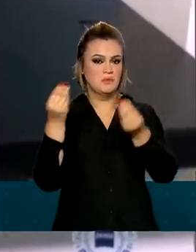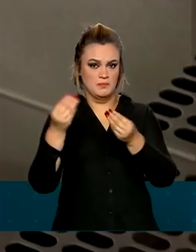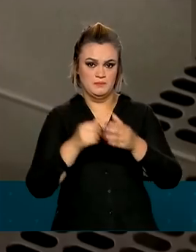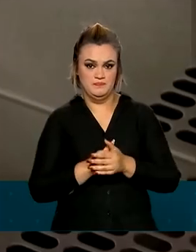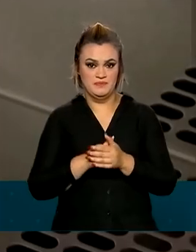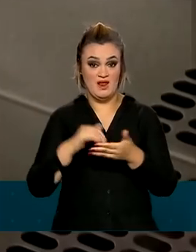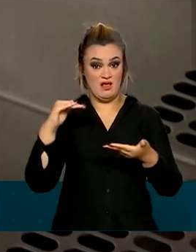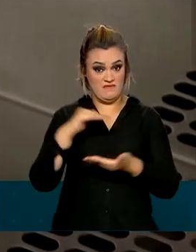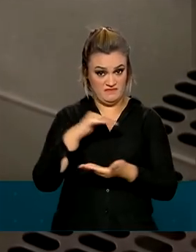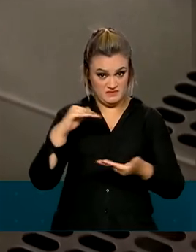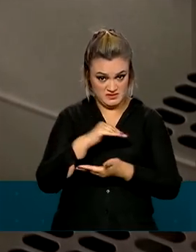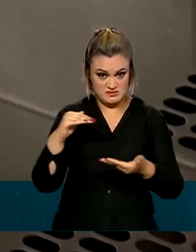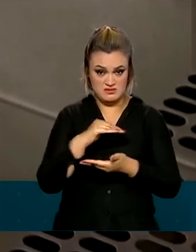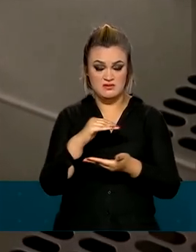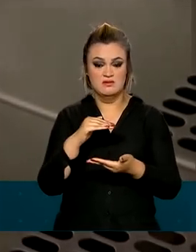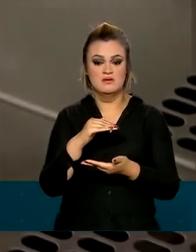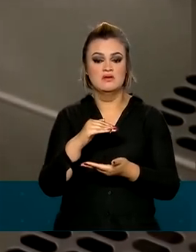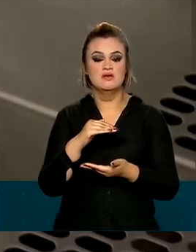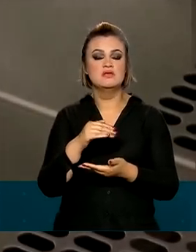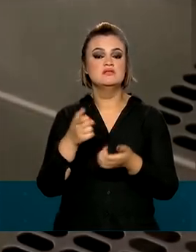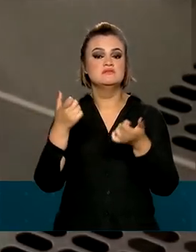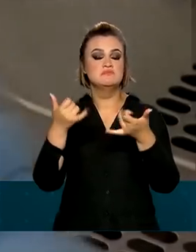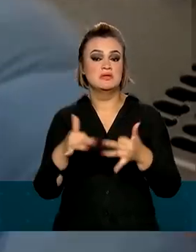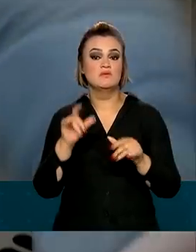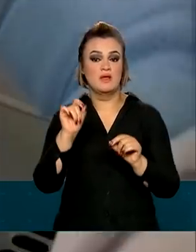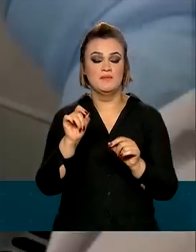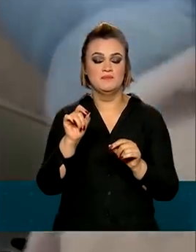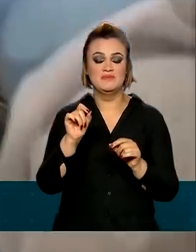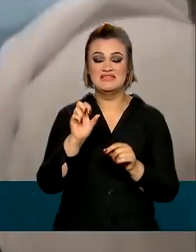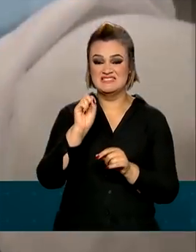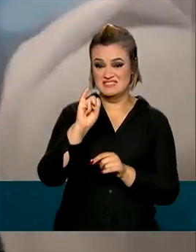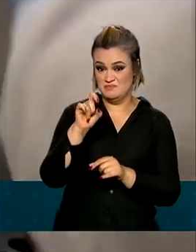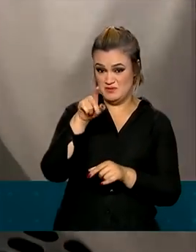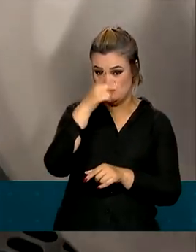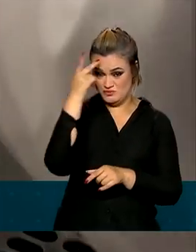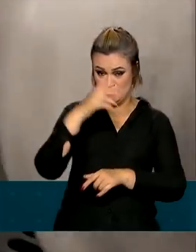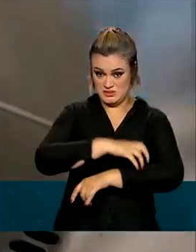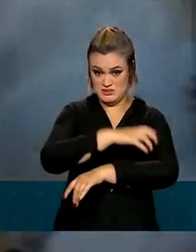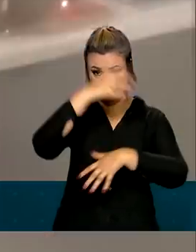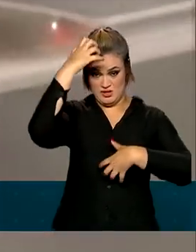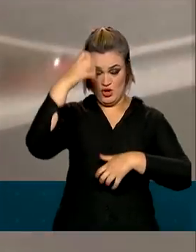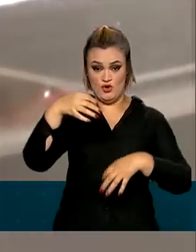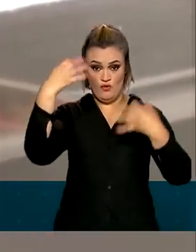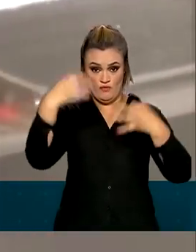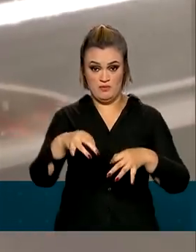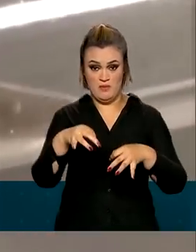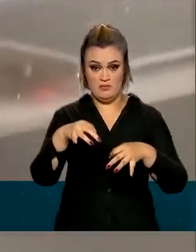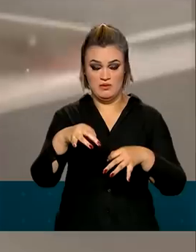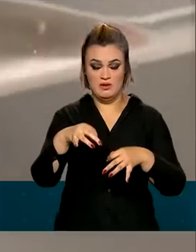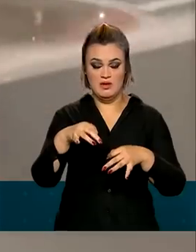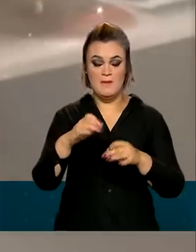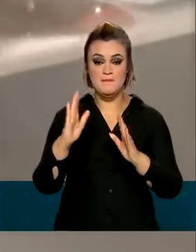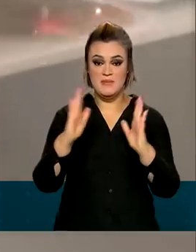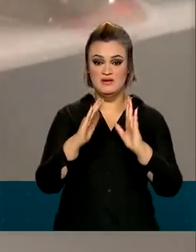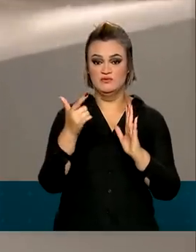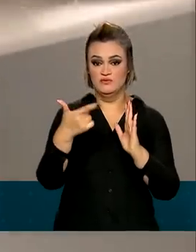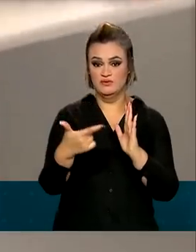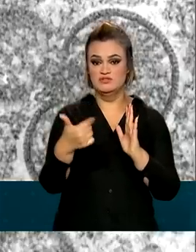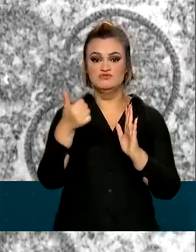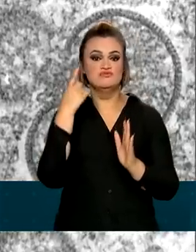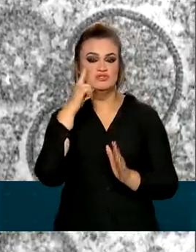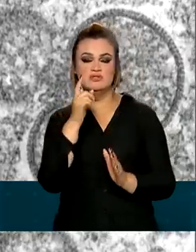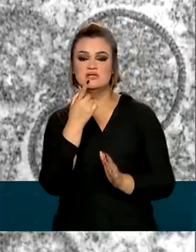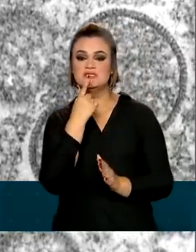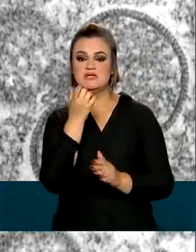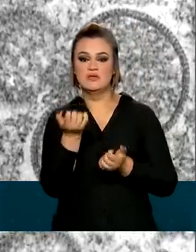A Agência Nacional de Vigilância Sanitária, Anvisa, recomenda que os pacientes não devem doar sangue em até 21